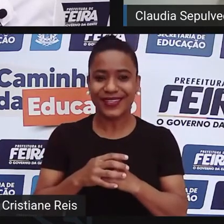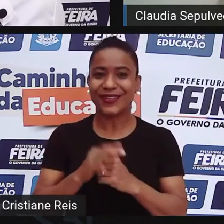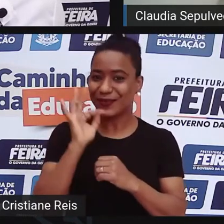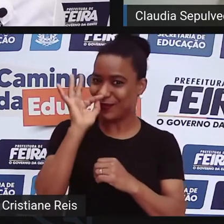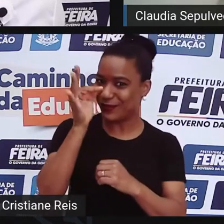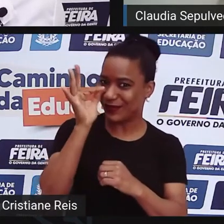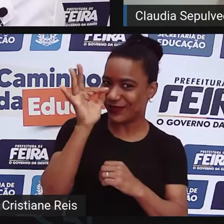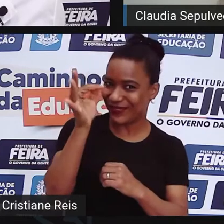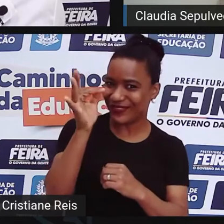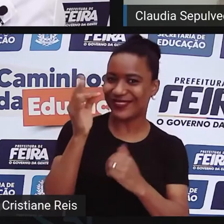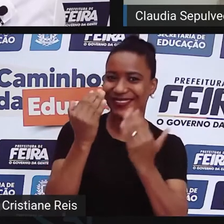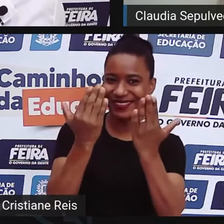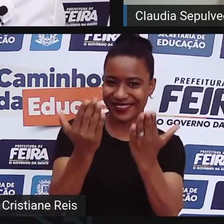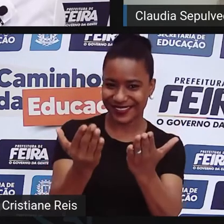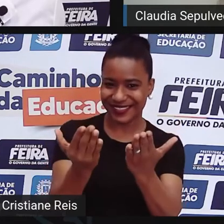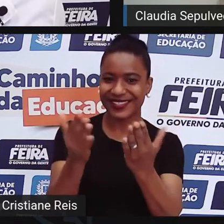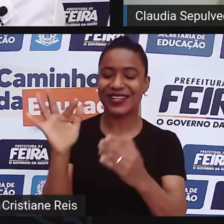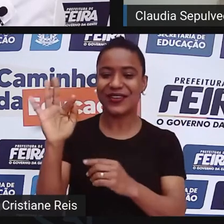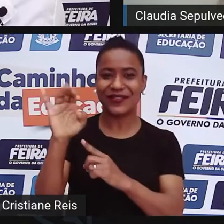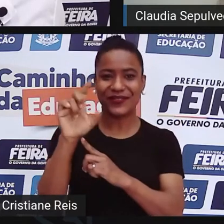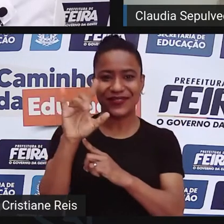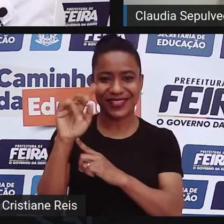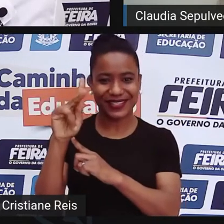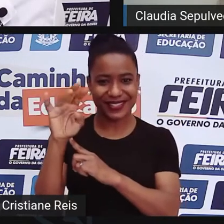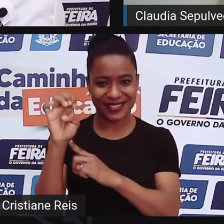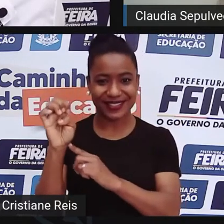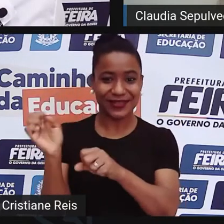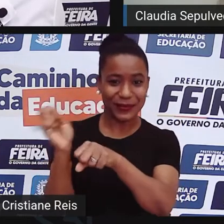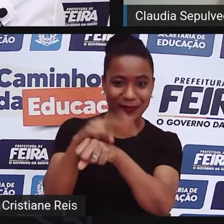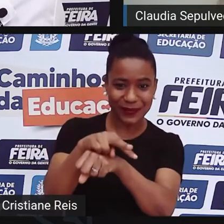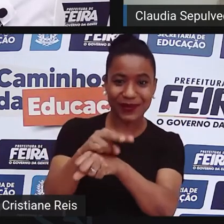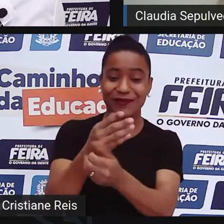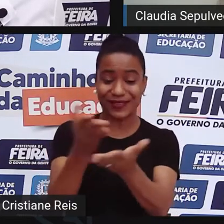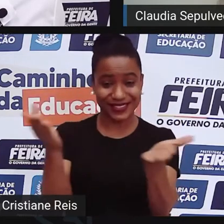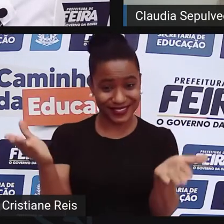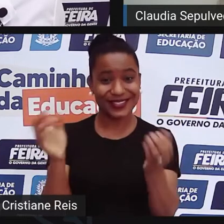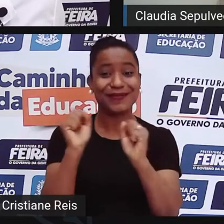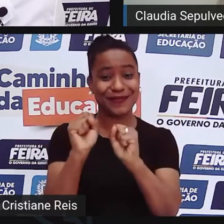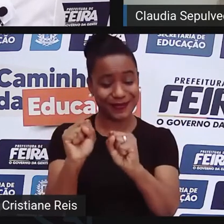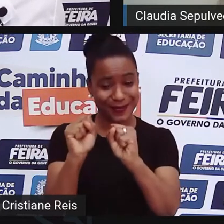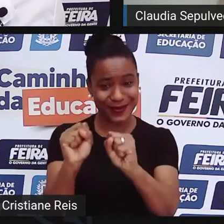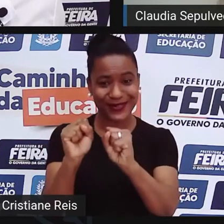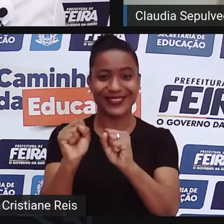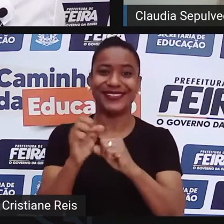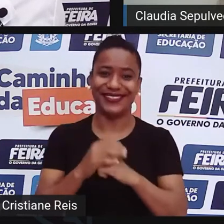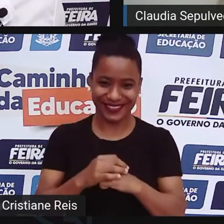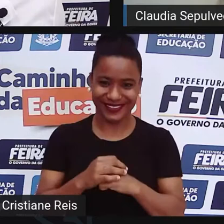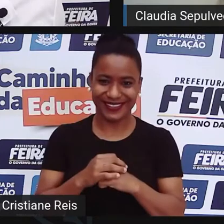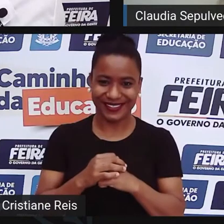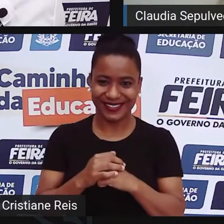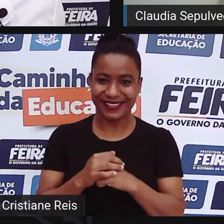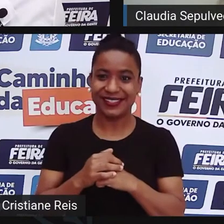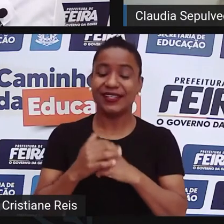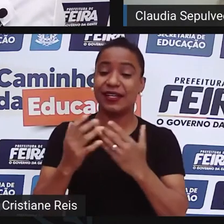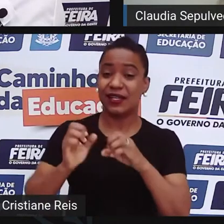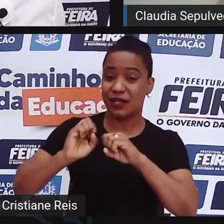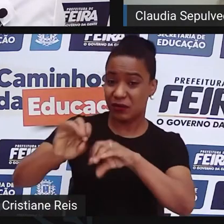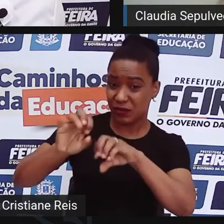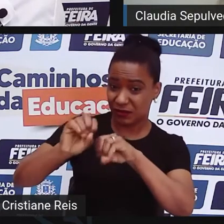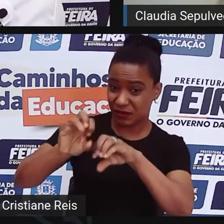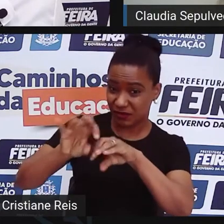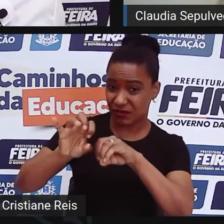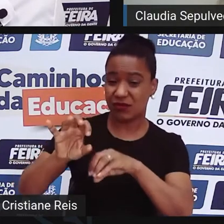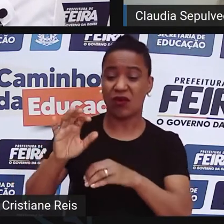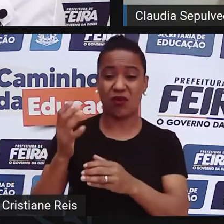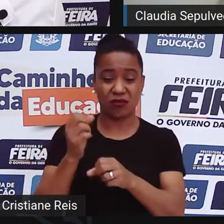quem quiser seguir a carreira acadêmica, quiser fazer um curso. Eu ensino a universidade há 20 e tantos